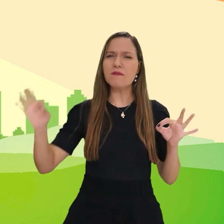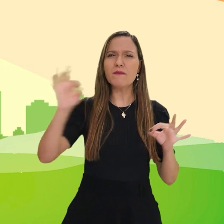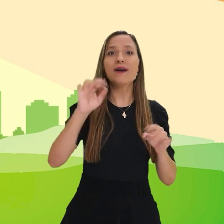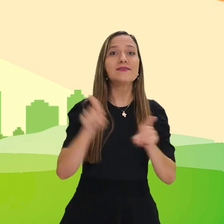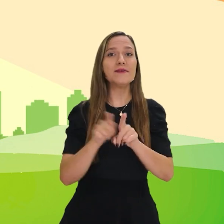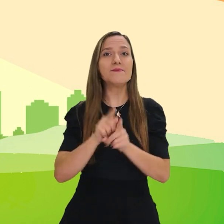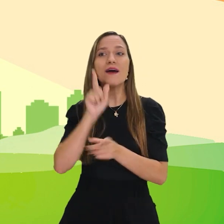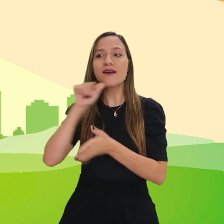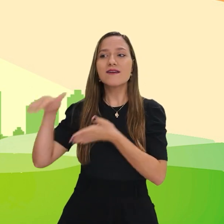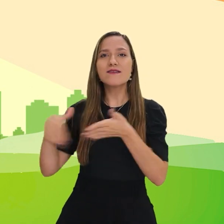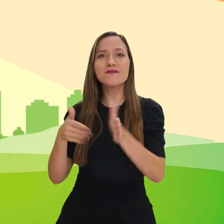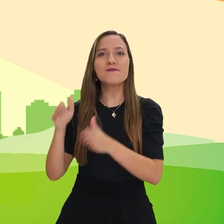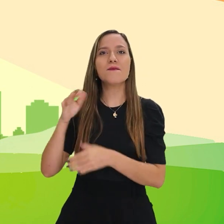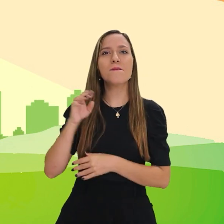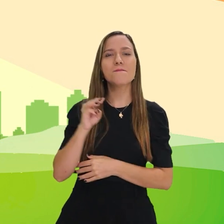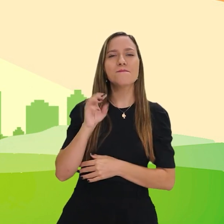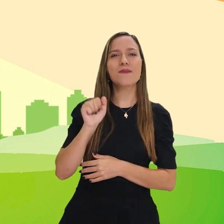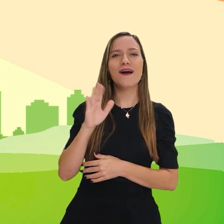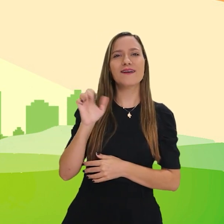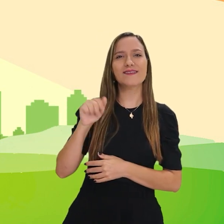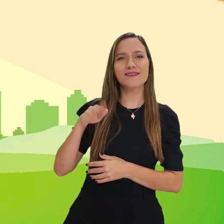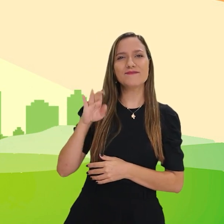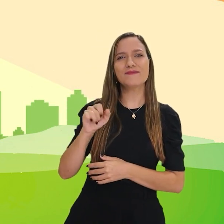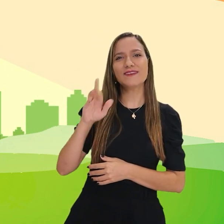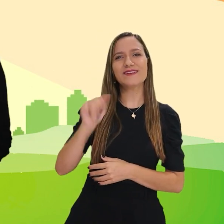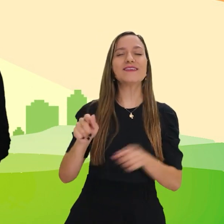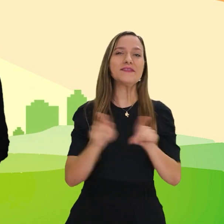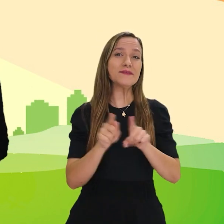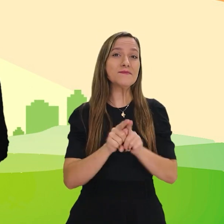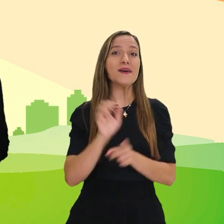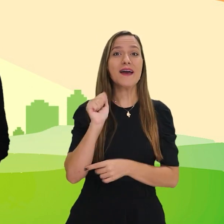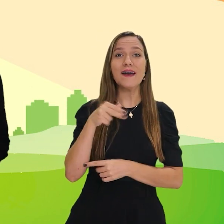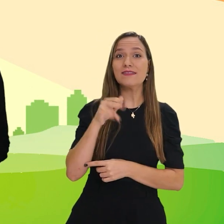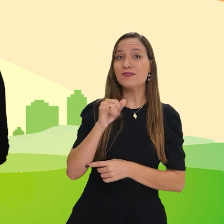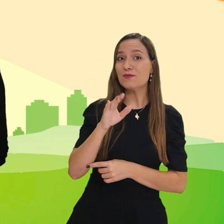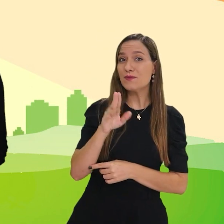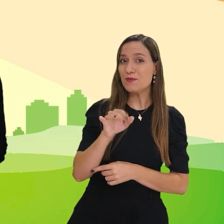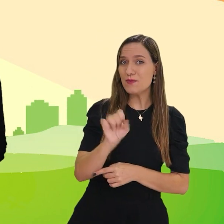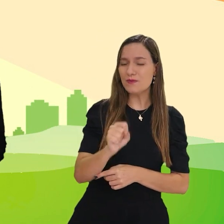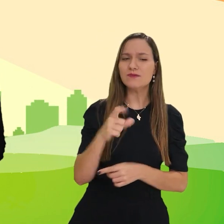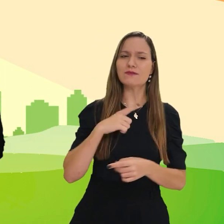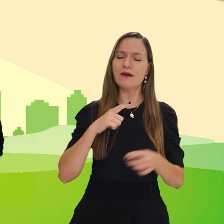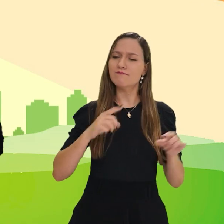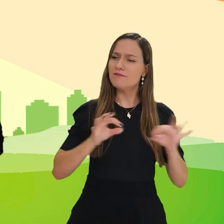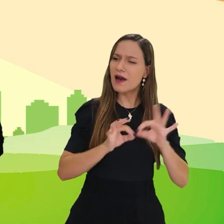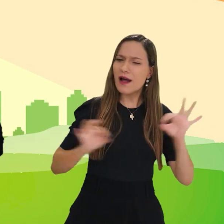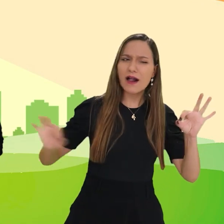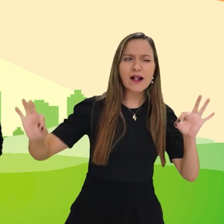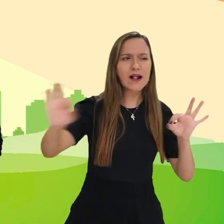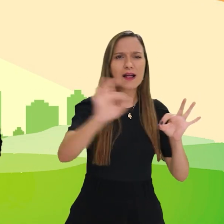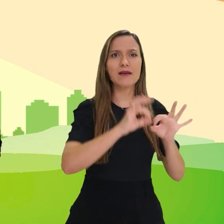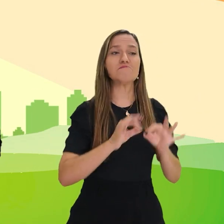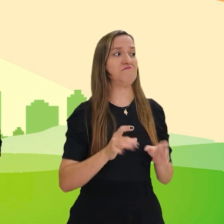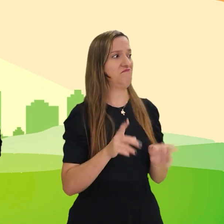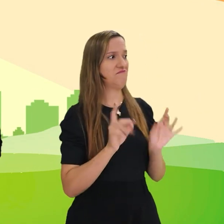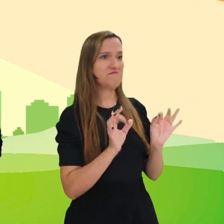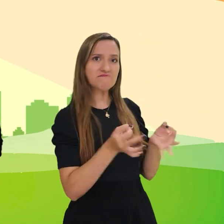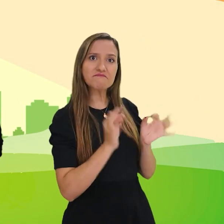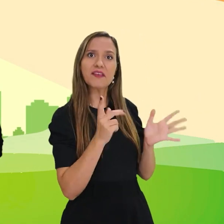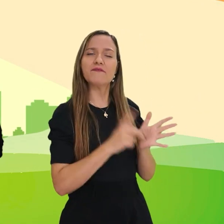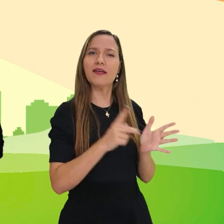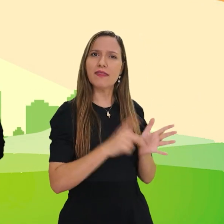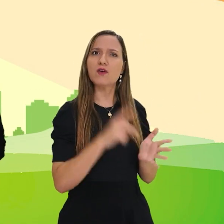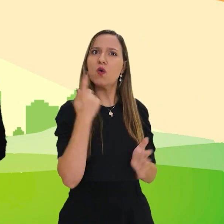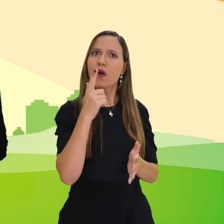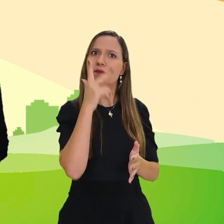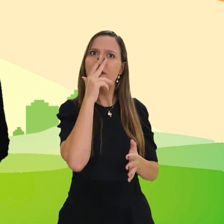passando pelo córrego Macambira e o Ribeirão-Anicuns. Realmente, Mari, Goiânia é abençoada com